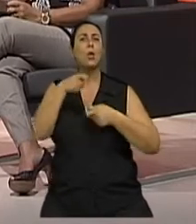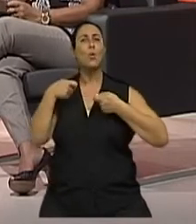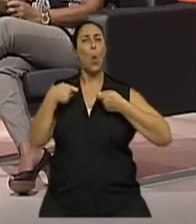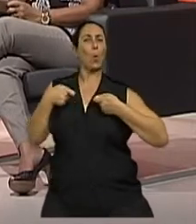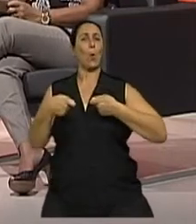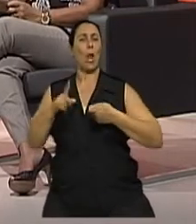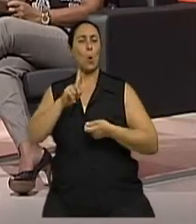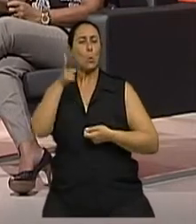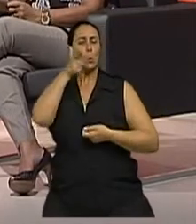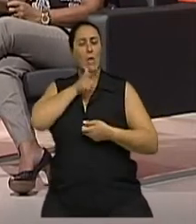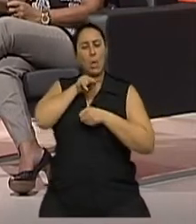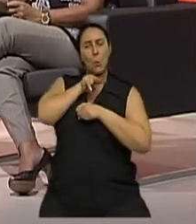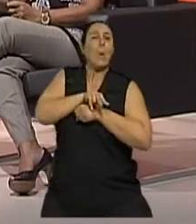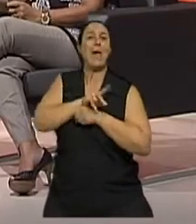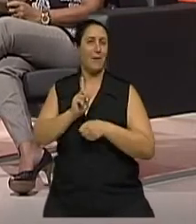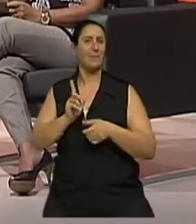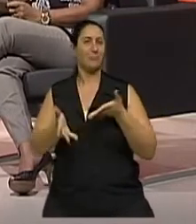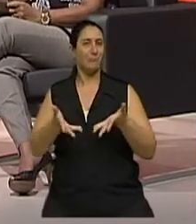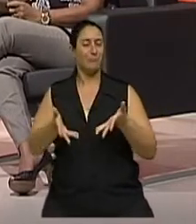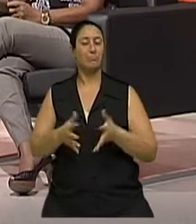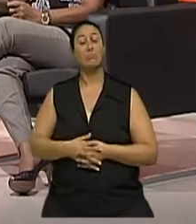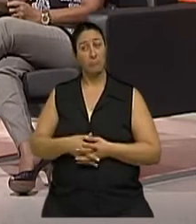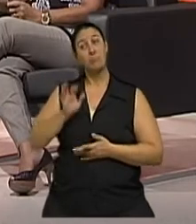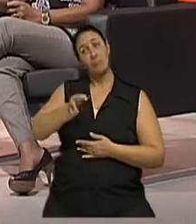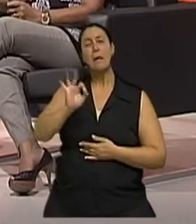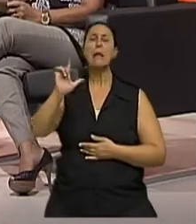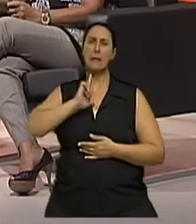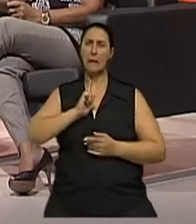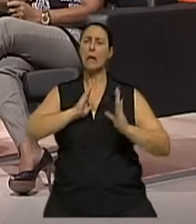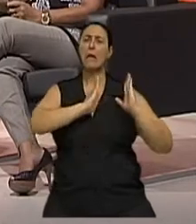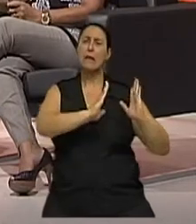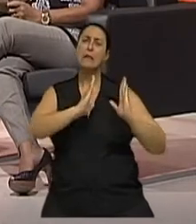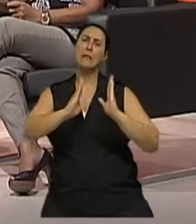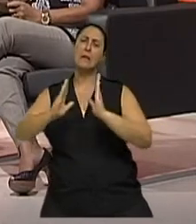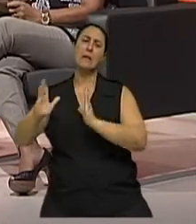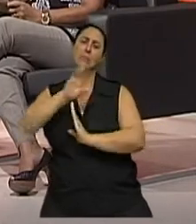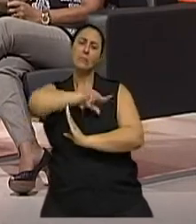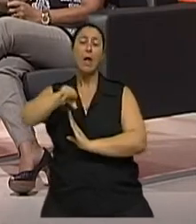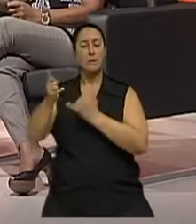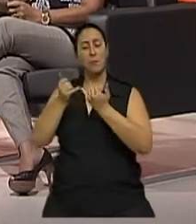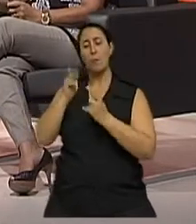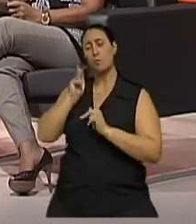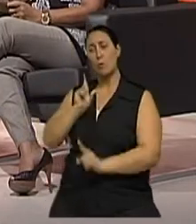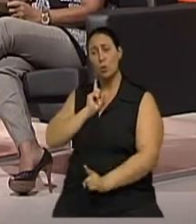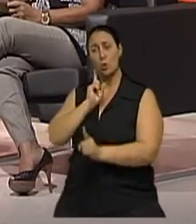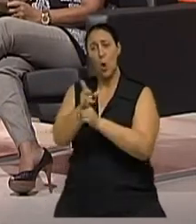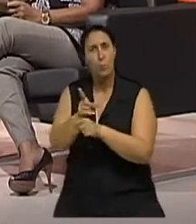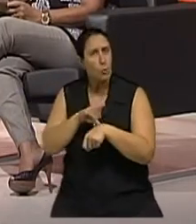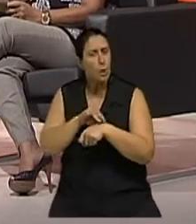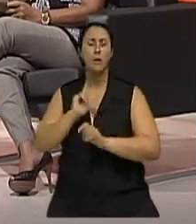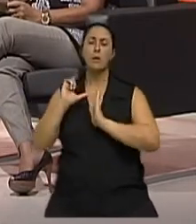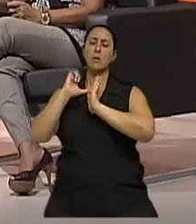É, então o processo de adoecimento, né? Leva a pessoa, tem várias etapas, desde a questão do diagnóstico, desde a pessoa se dá conta da